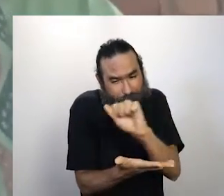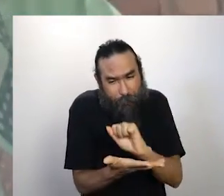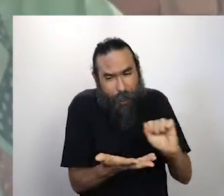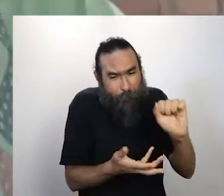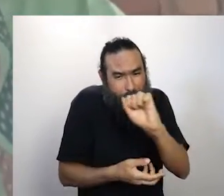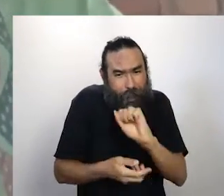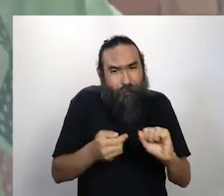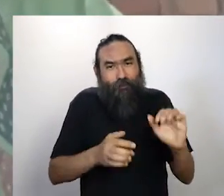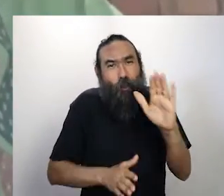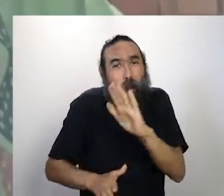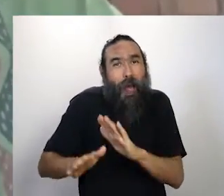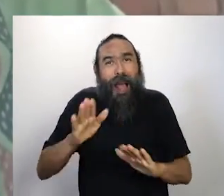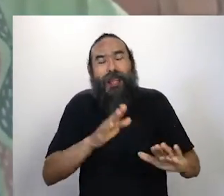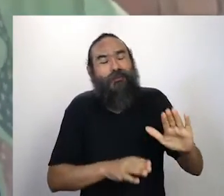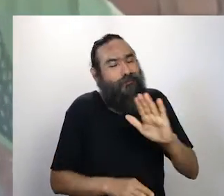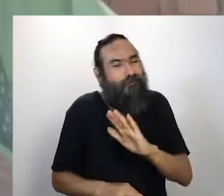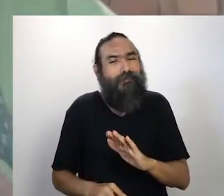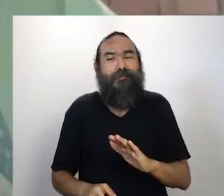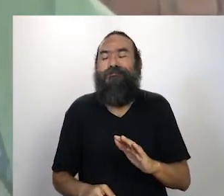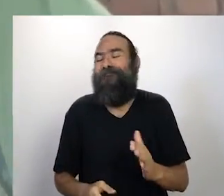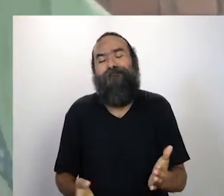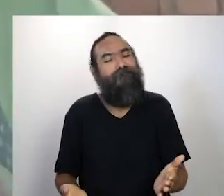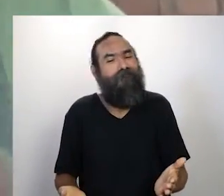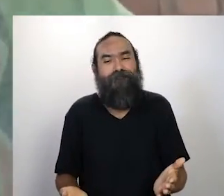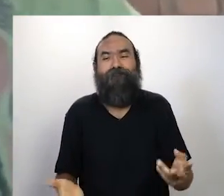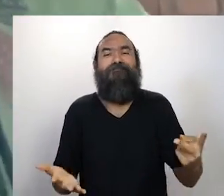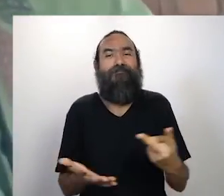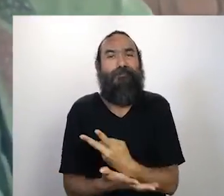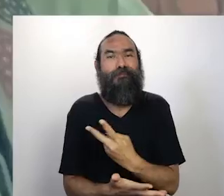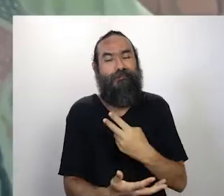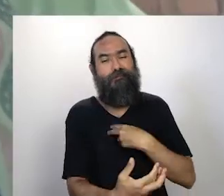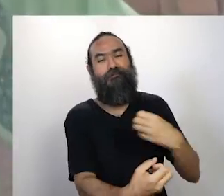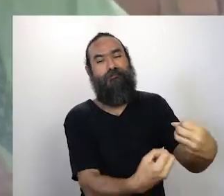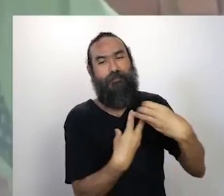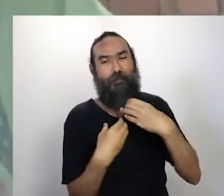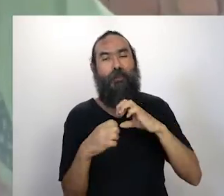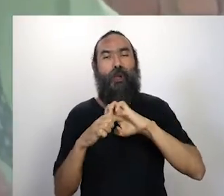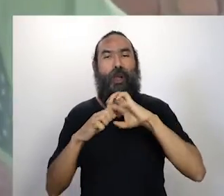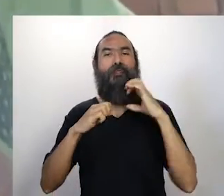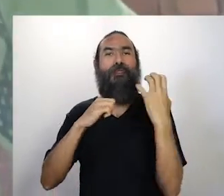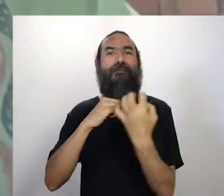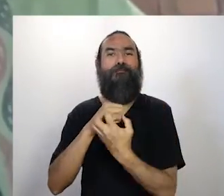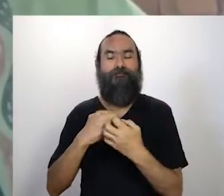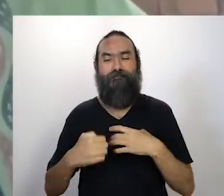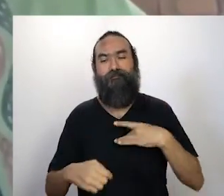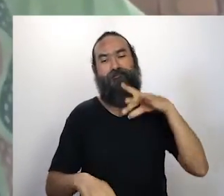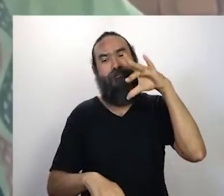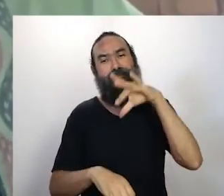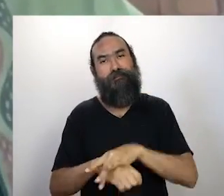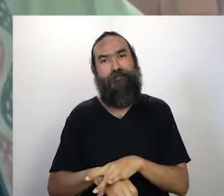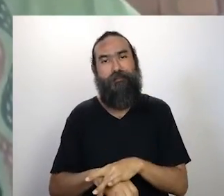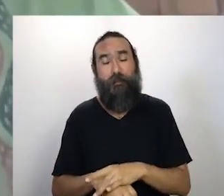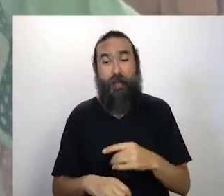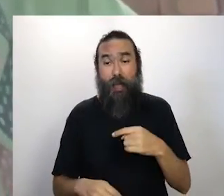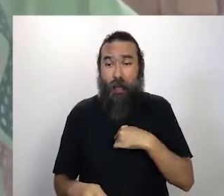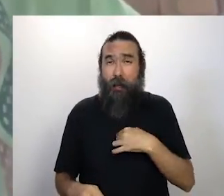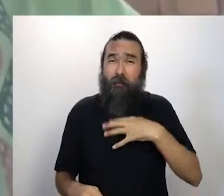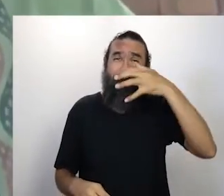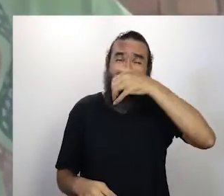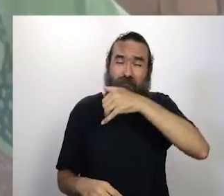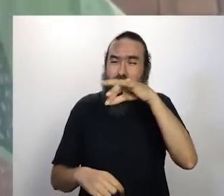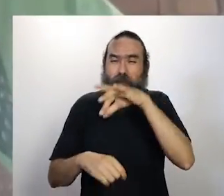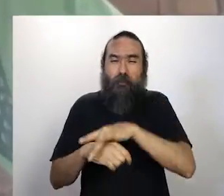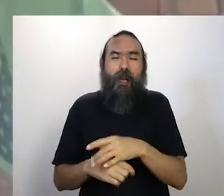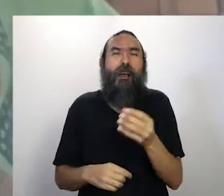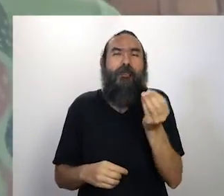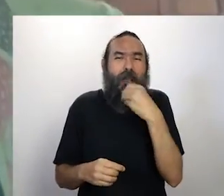até o supermercado, eu peguei a Covid, né? Peguei a Covid, fiquei... Eu praticamente não tive grandes problemas,